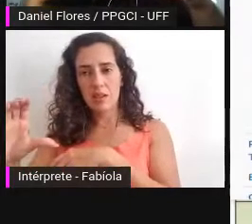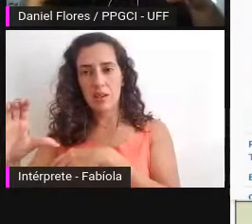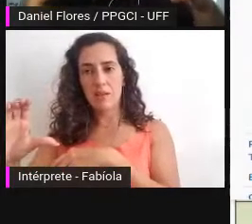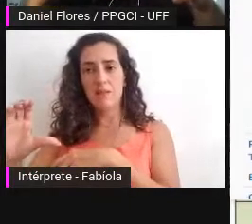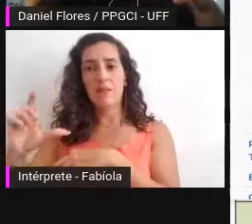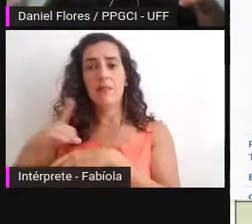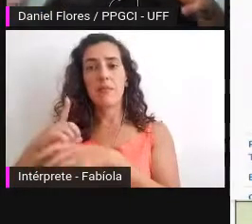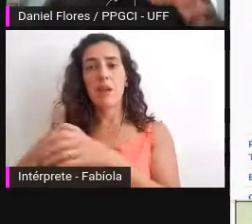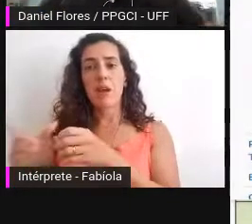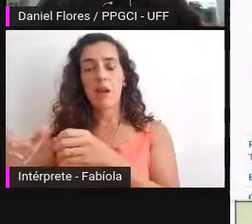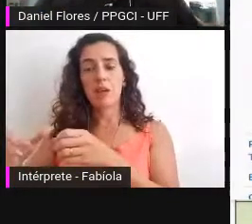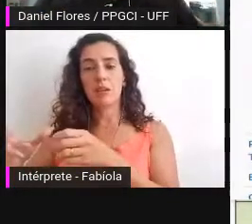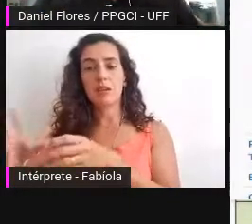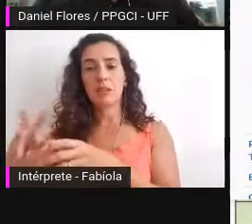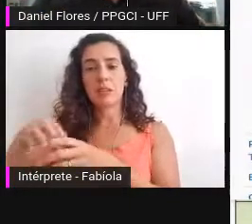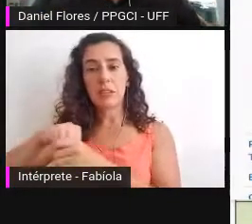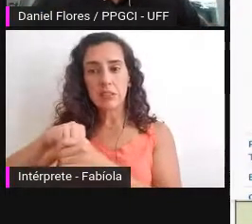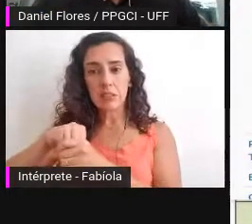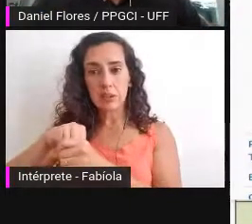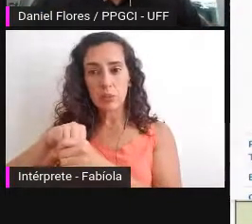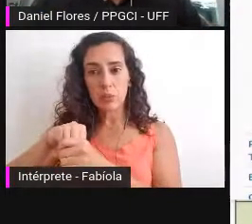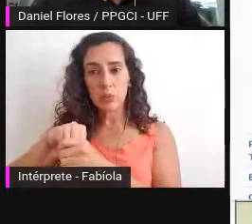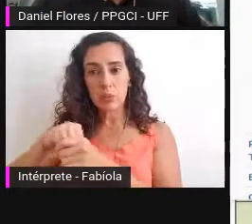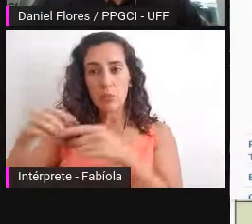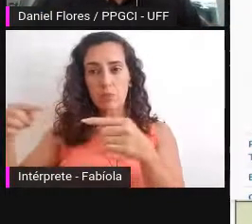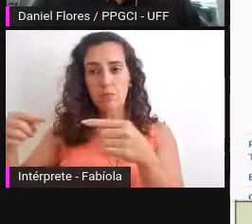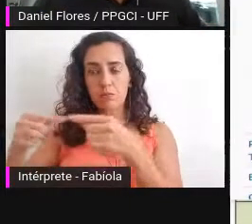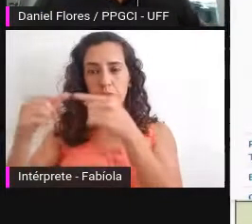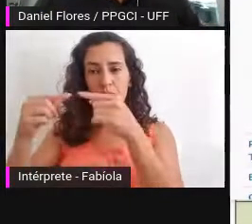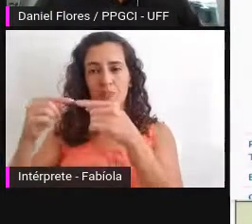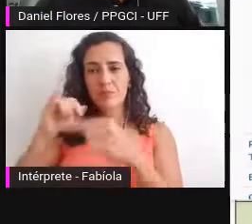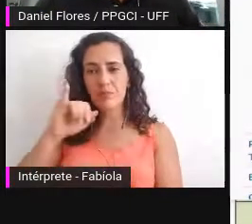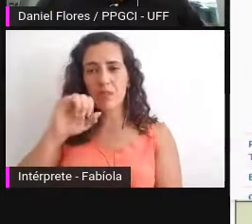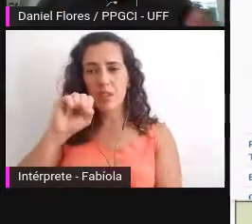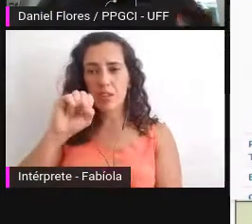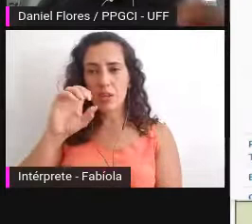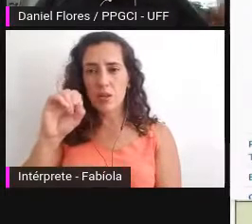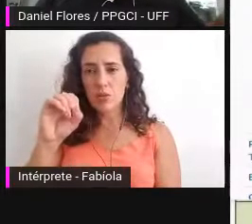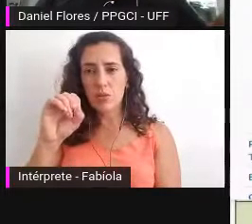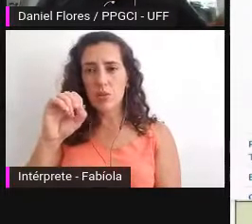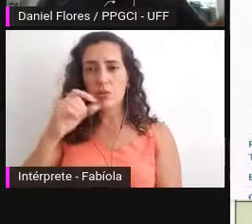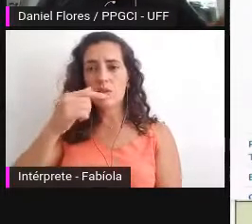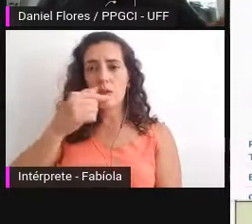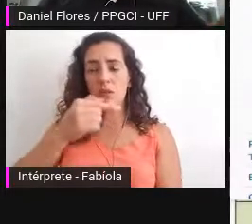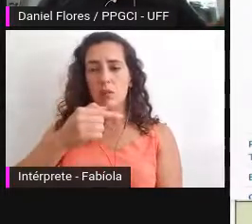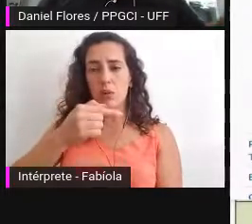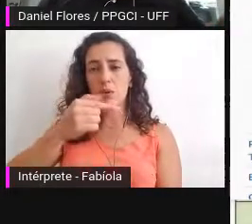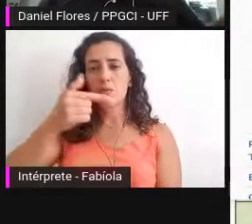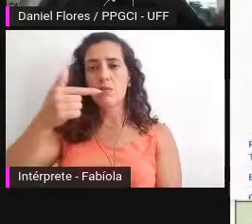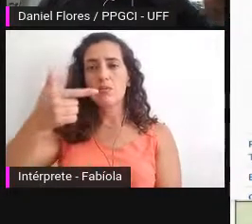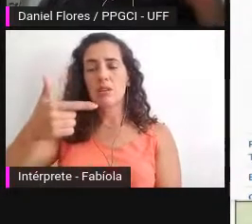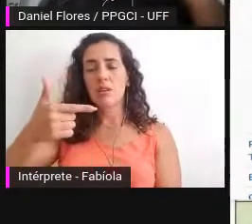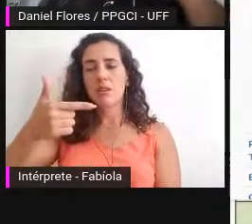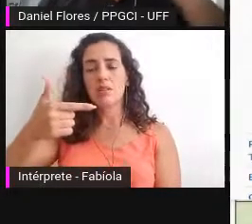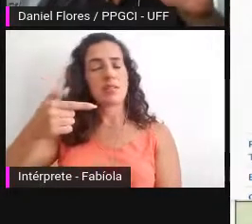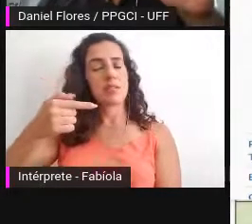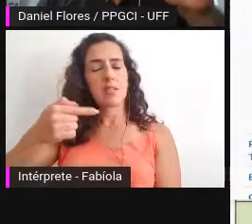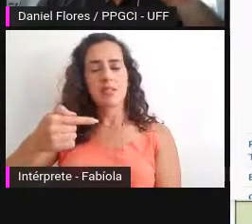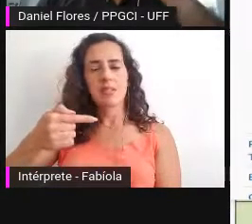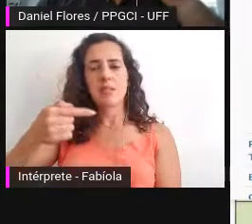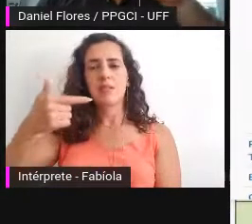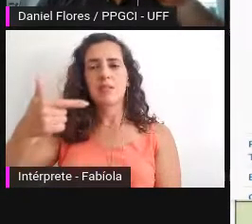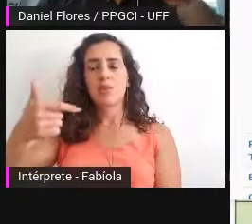completamente de acordo com a ISO 14721 modelo AIS em